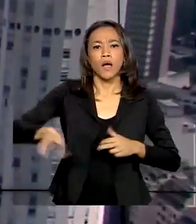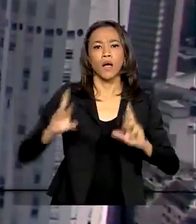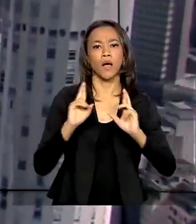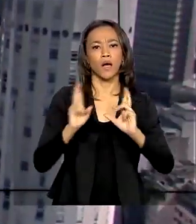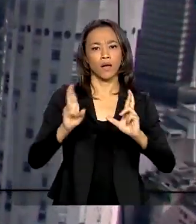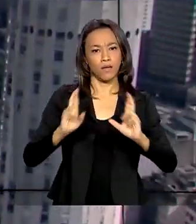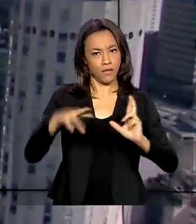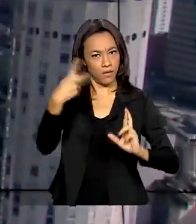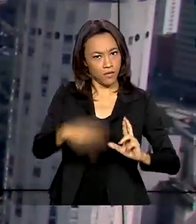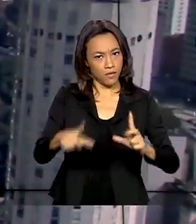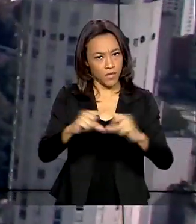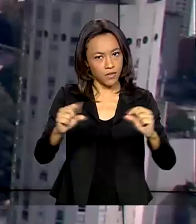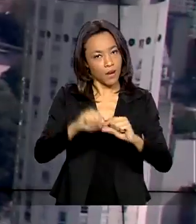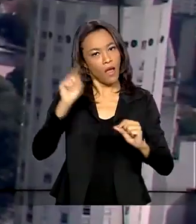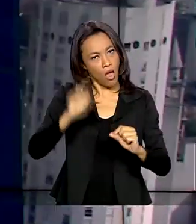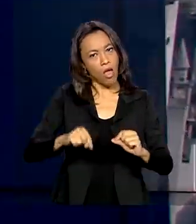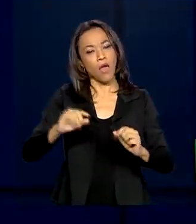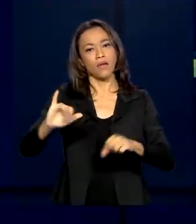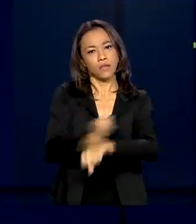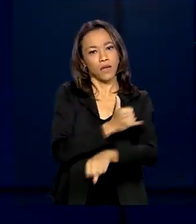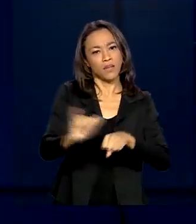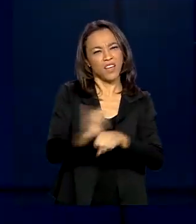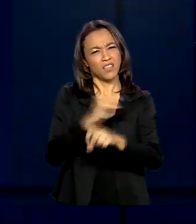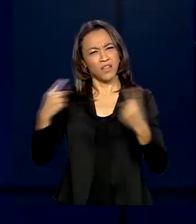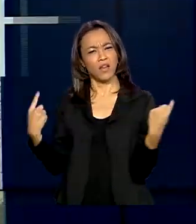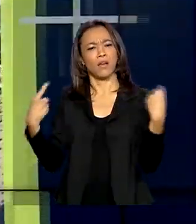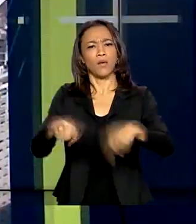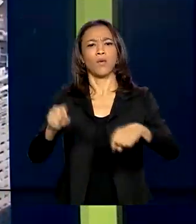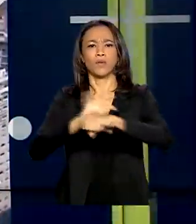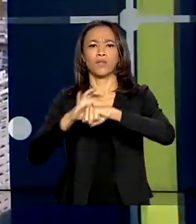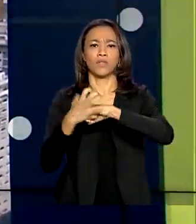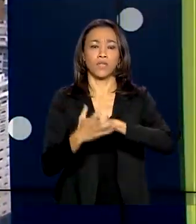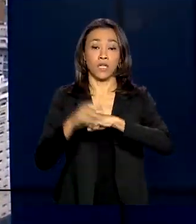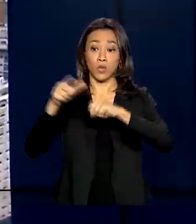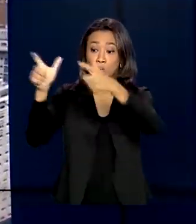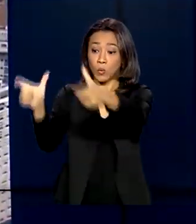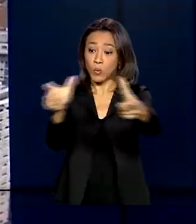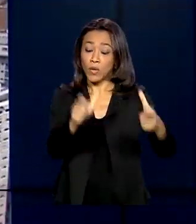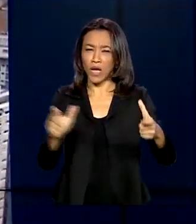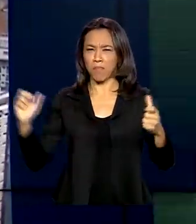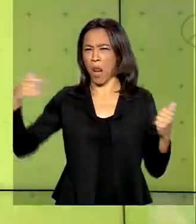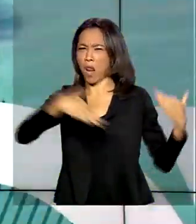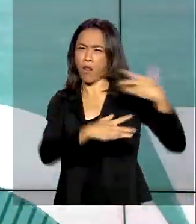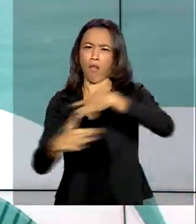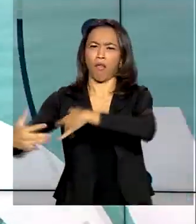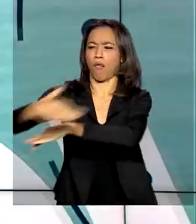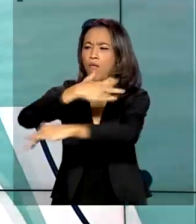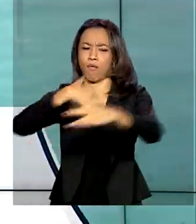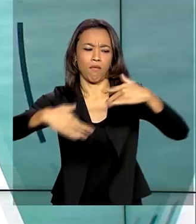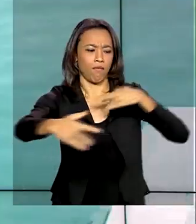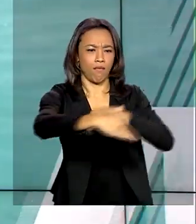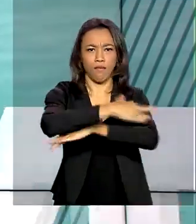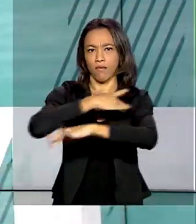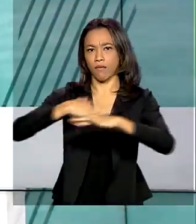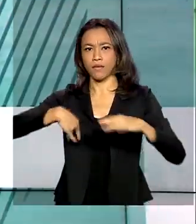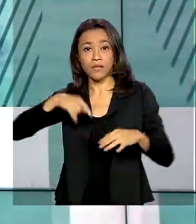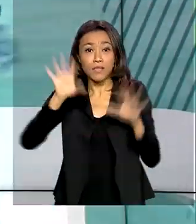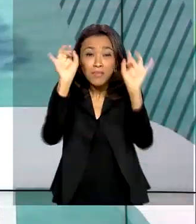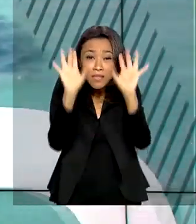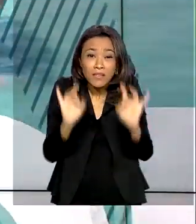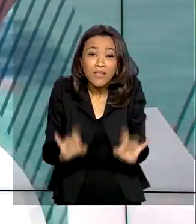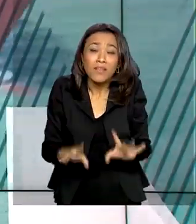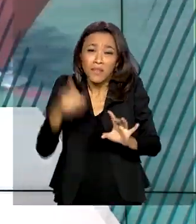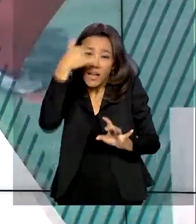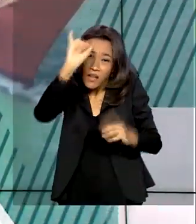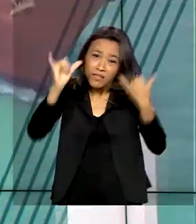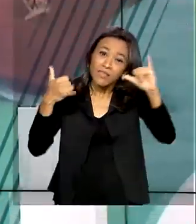A ação faz parte das medidas de enfrentamento ao coronavírus em locais de grande circulação de passageiros, especialmente para a prevenção